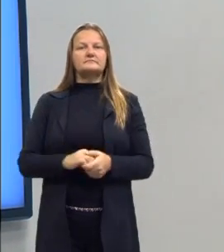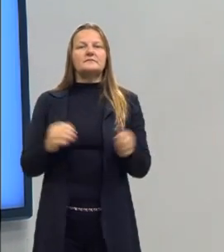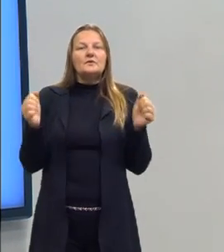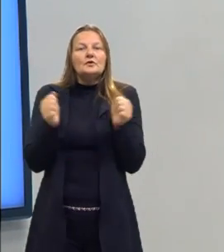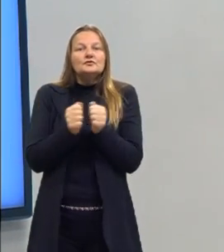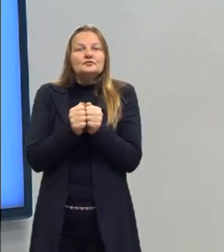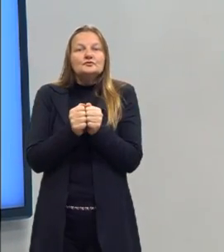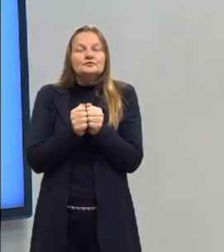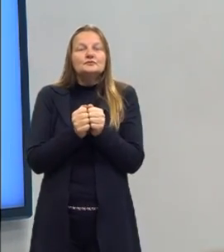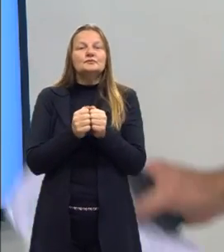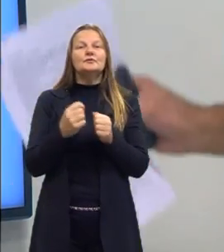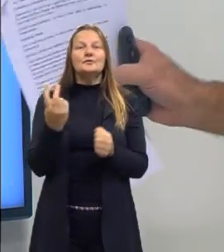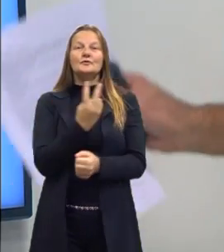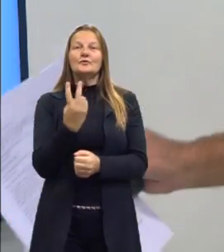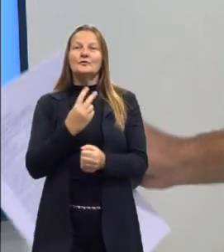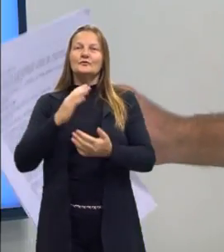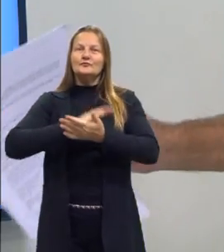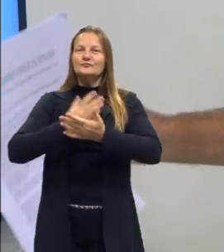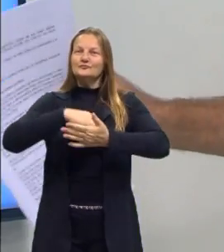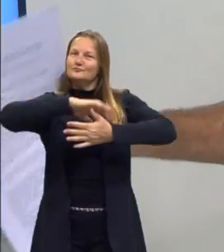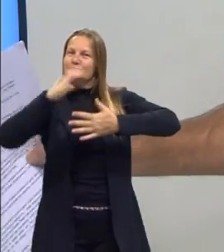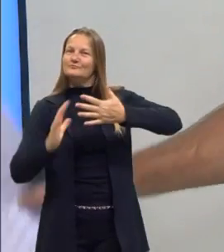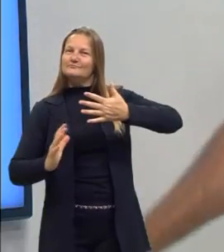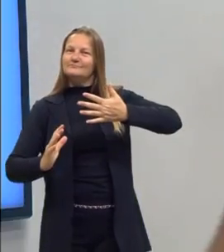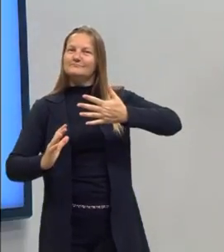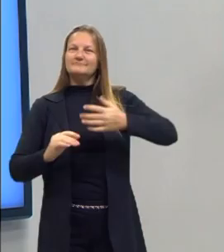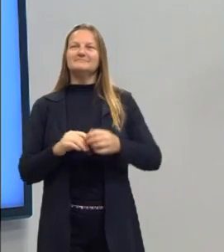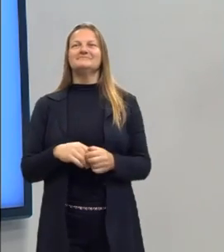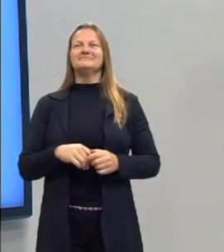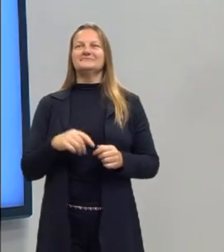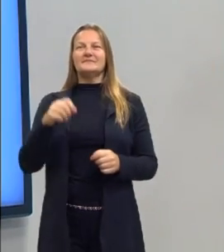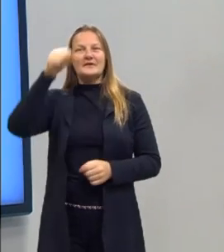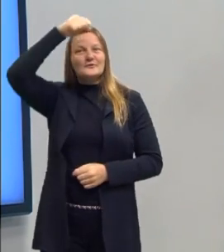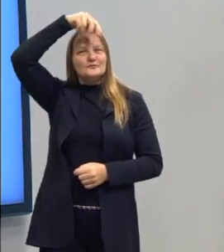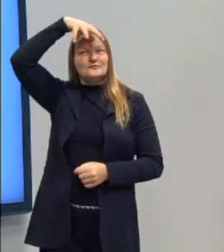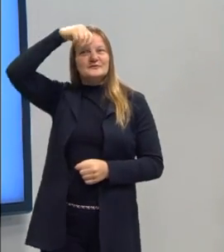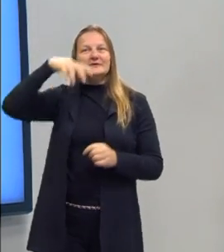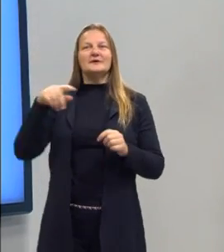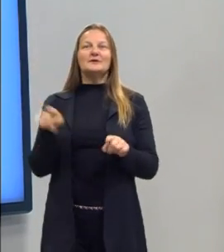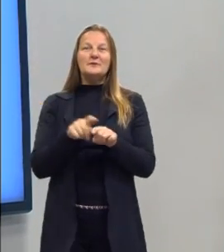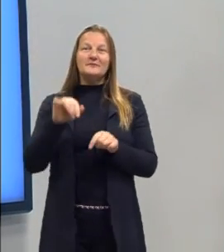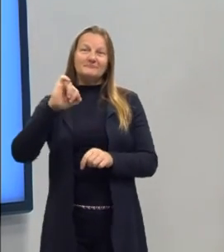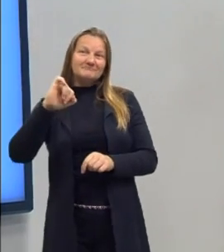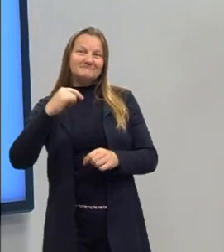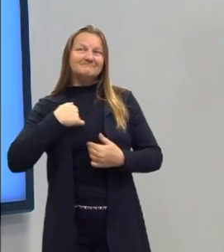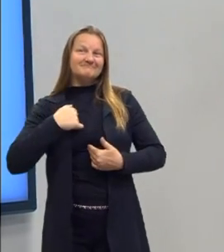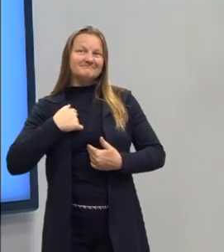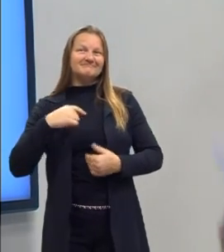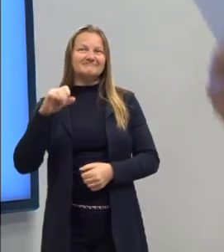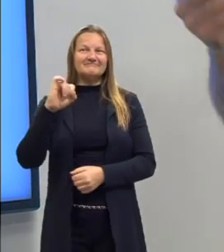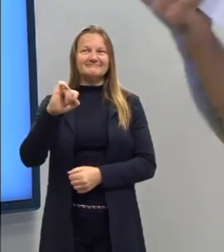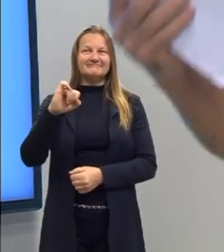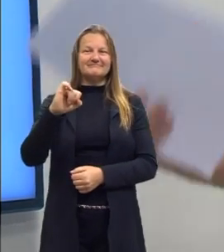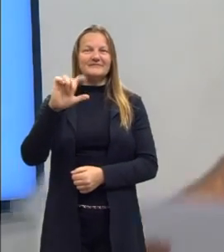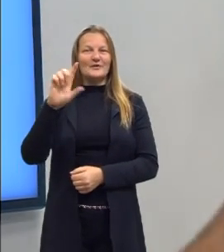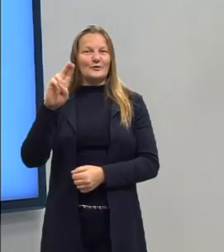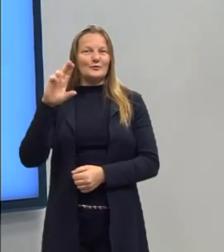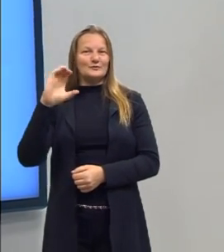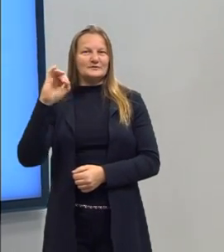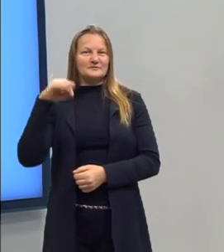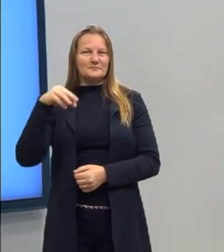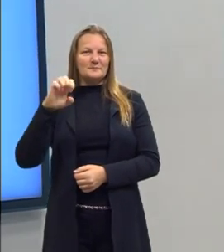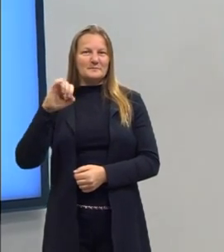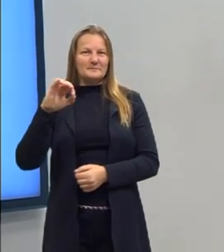junto comigo também as nossas intérpretes de Libras, a Suzana e a Lucimeia. Então te convido você